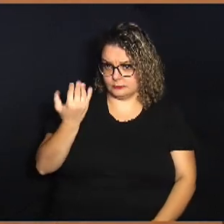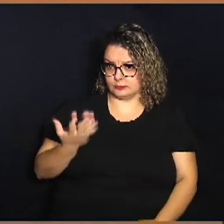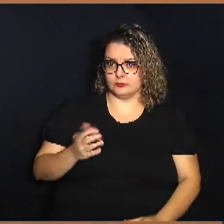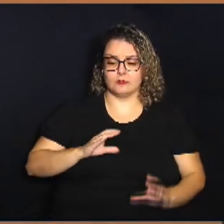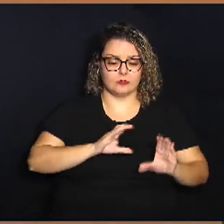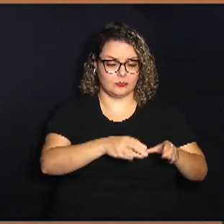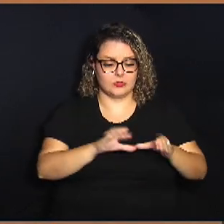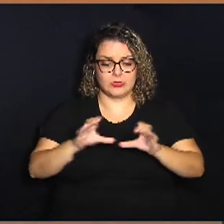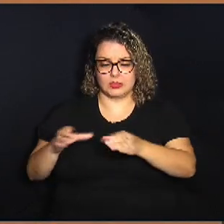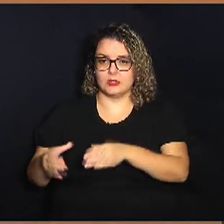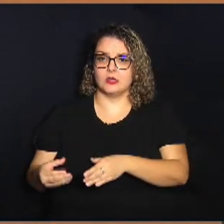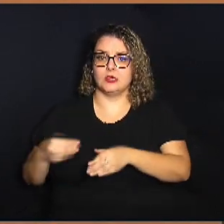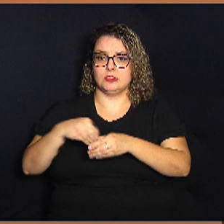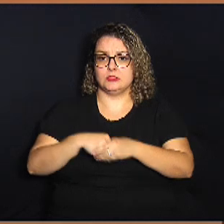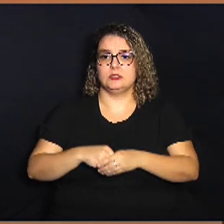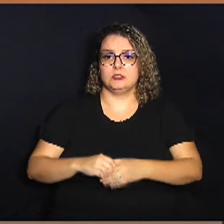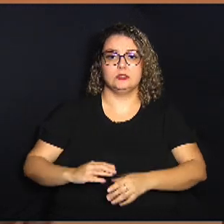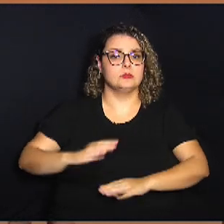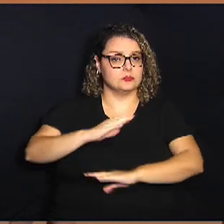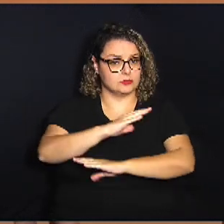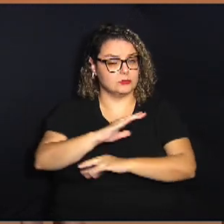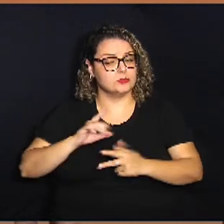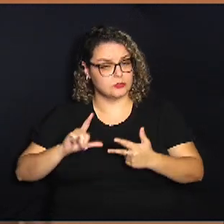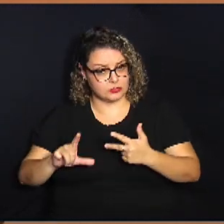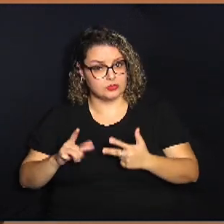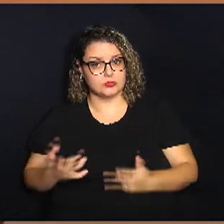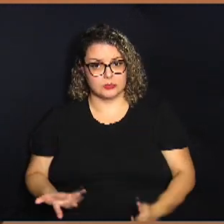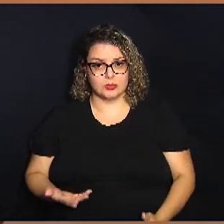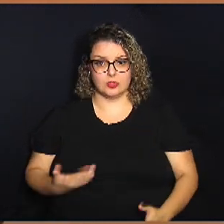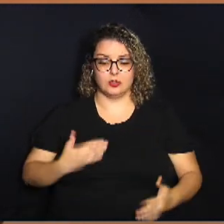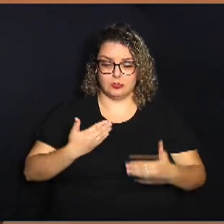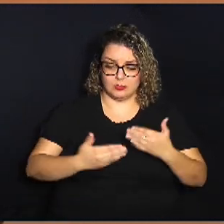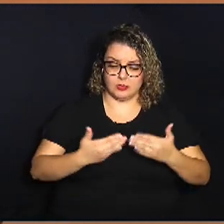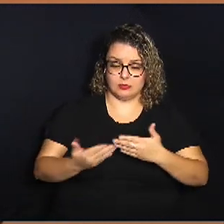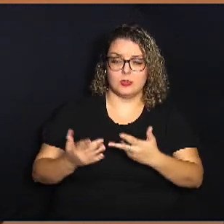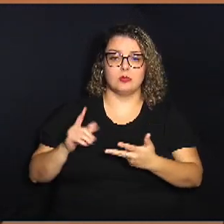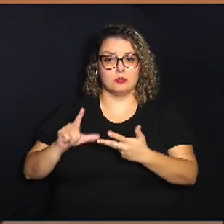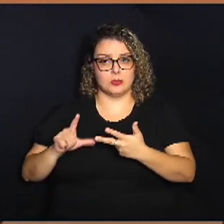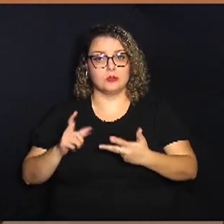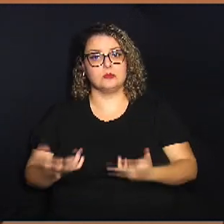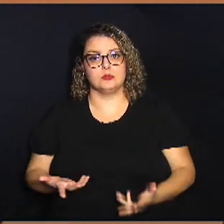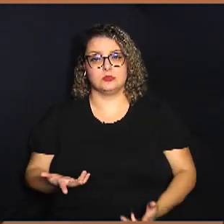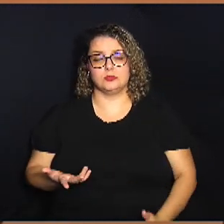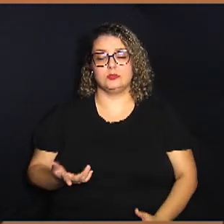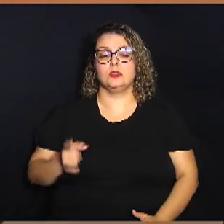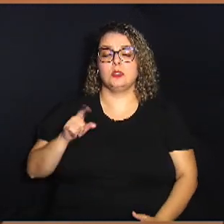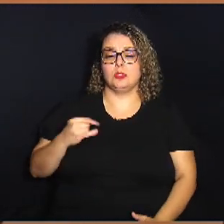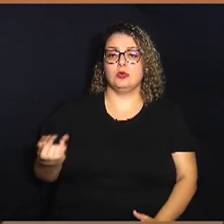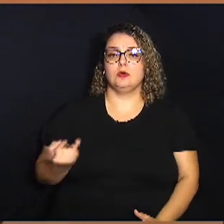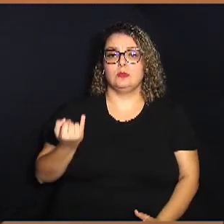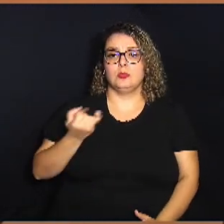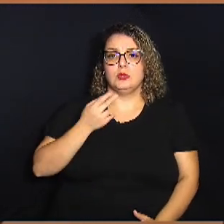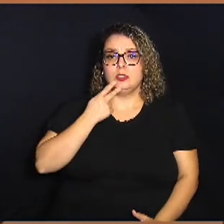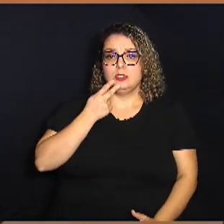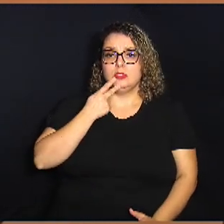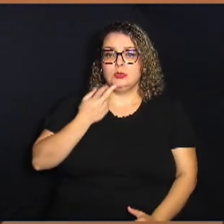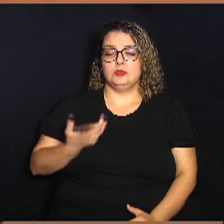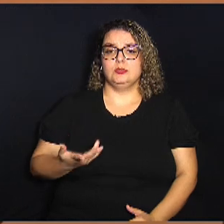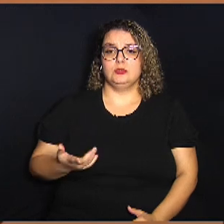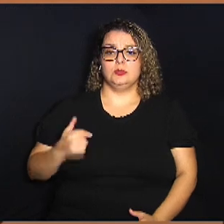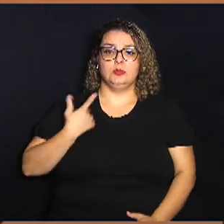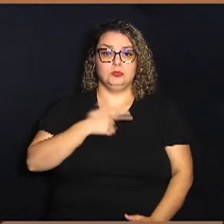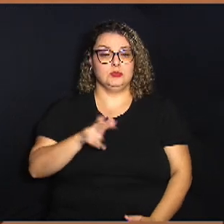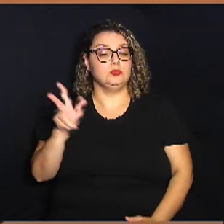comissões dentro da casa legislativa o processo legislativo é importante ressaltar aos nossos